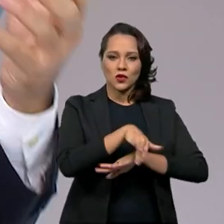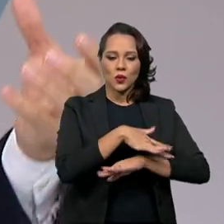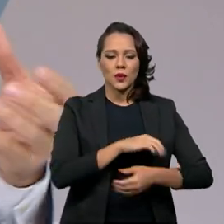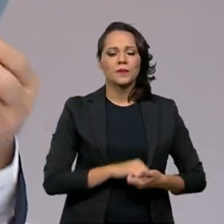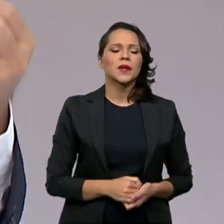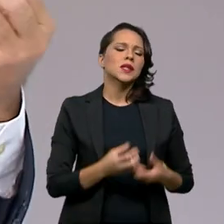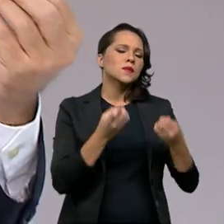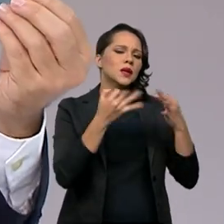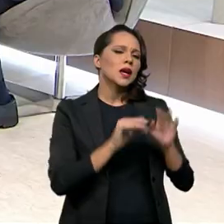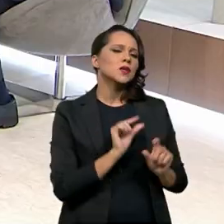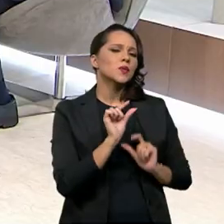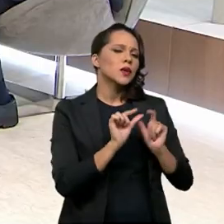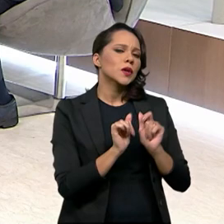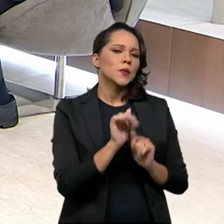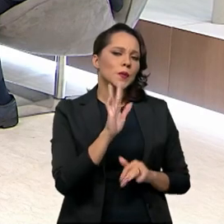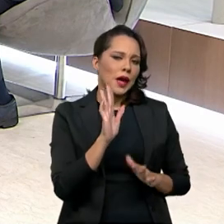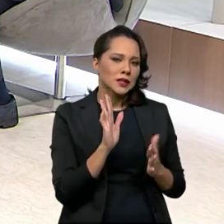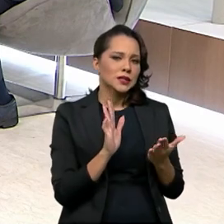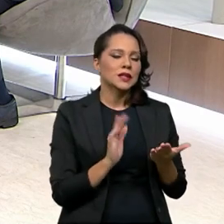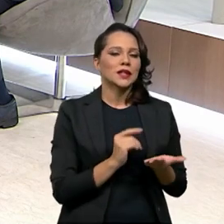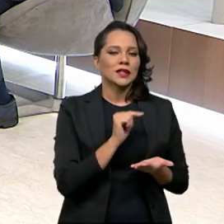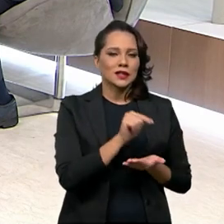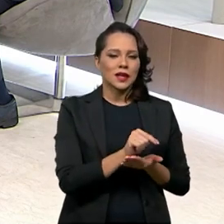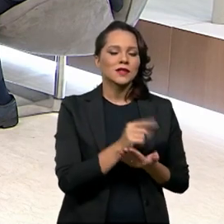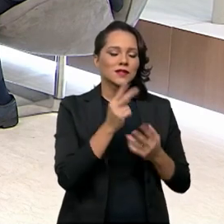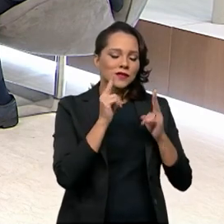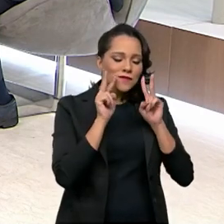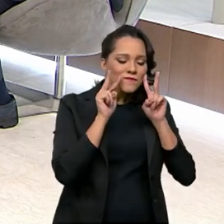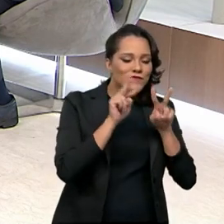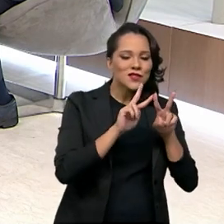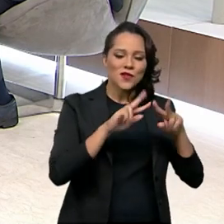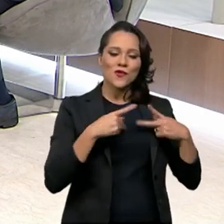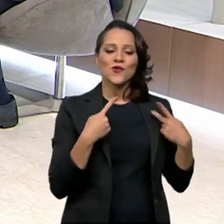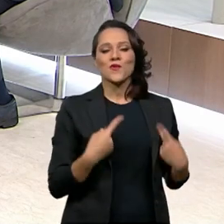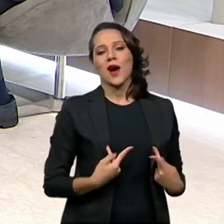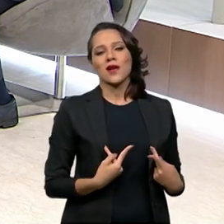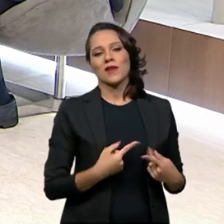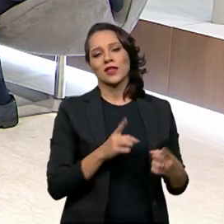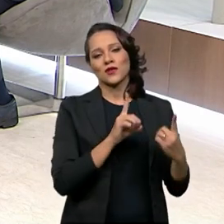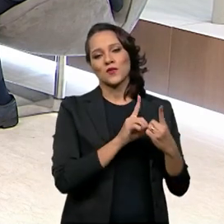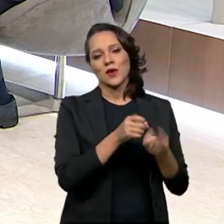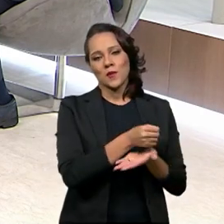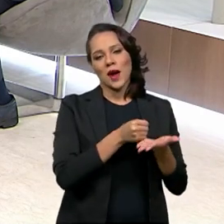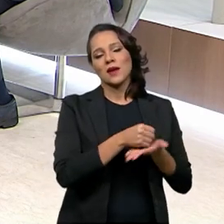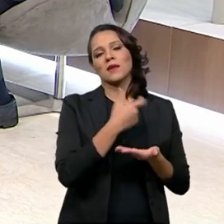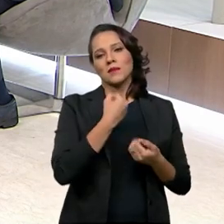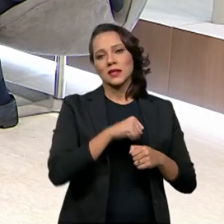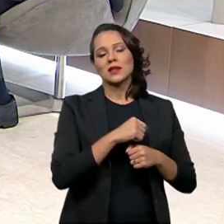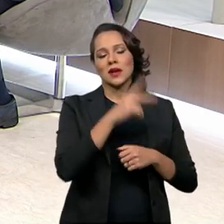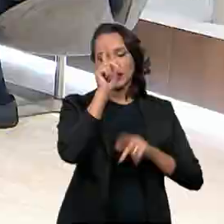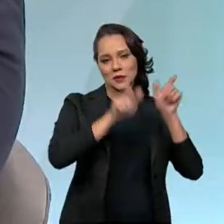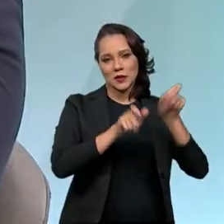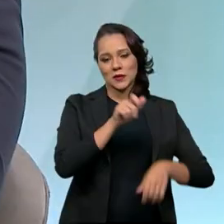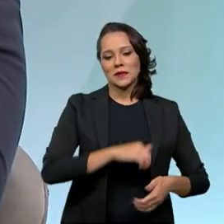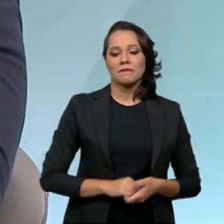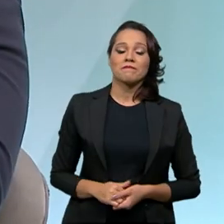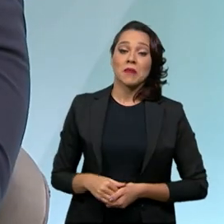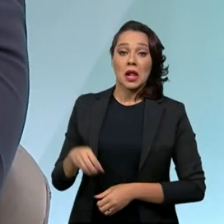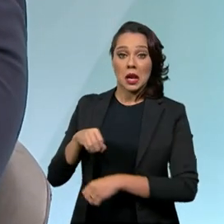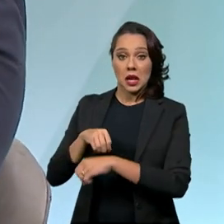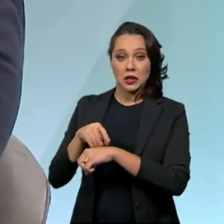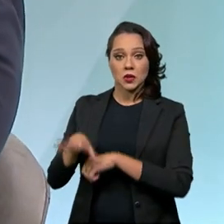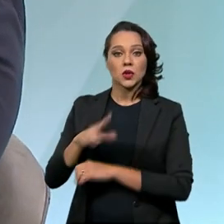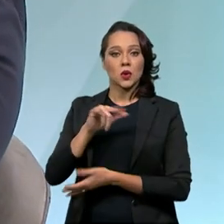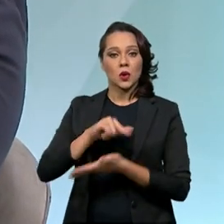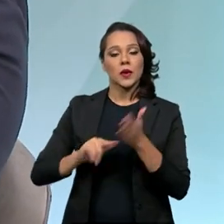Eu queria que o senhor falasse um pouquinho também desse olhar humano que a atenção primária tem que ter em relação a essas pessoas. Lançamos a